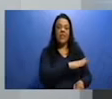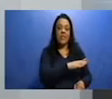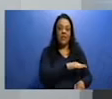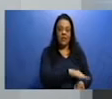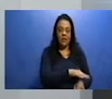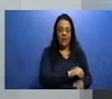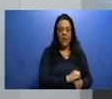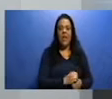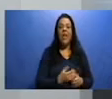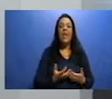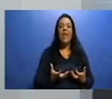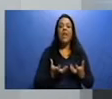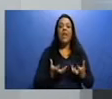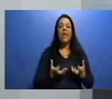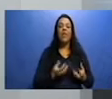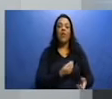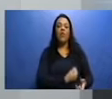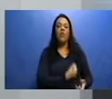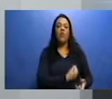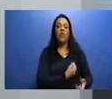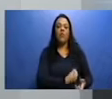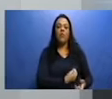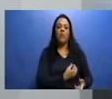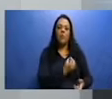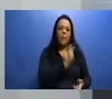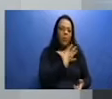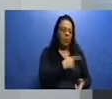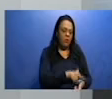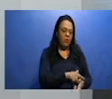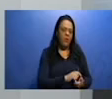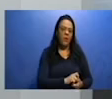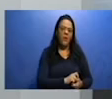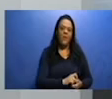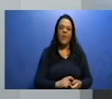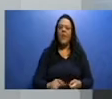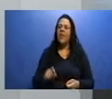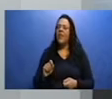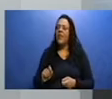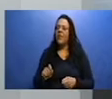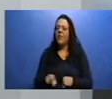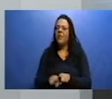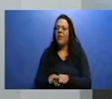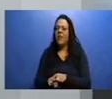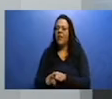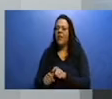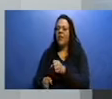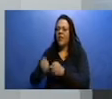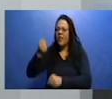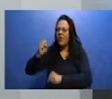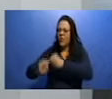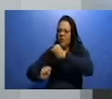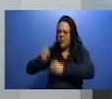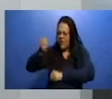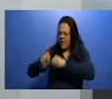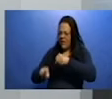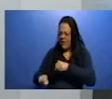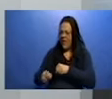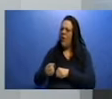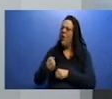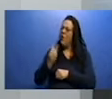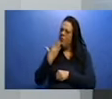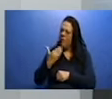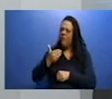condições de vida. A industrialização, ela trouxe alguns aspectos positivos, como a geração de emprego,